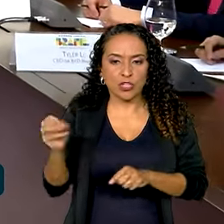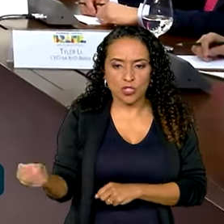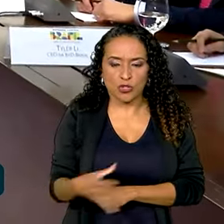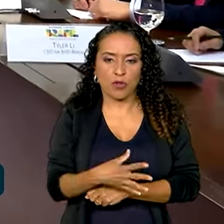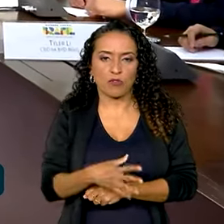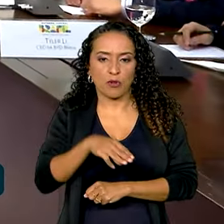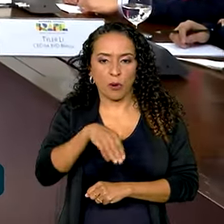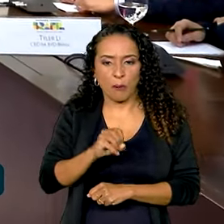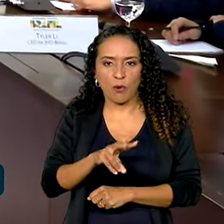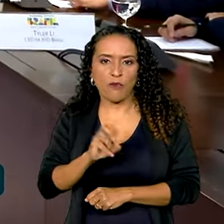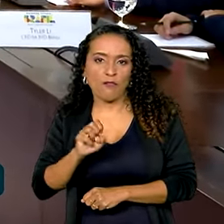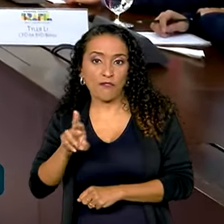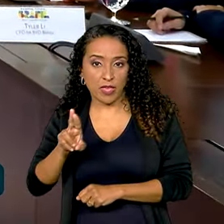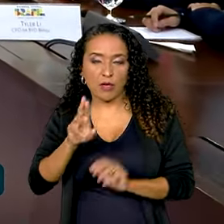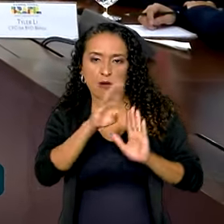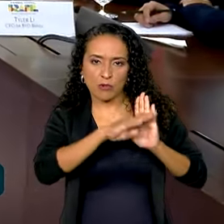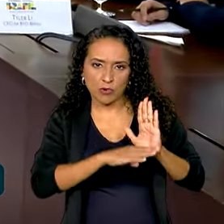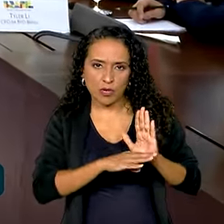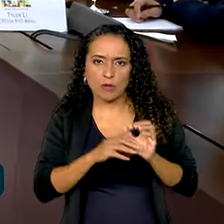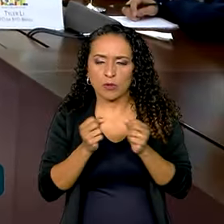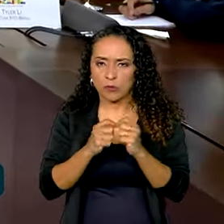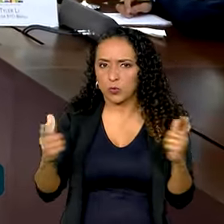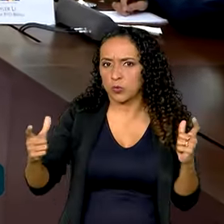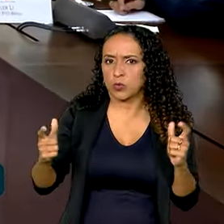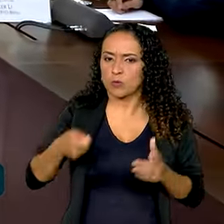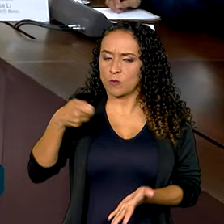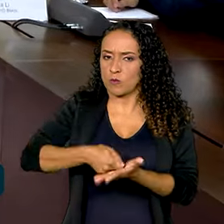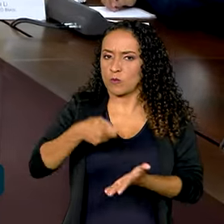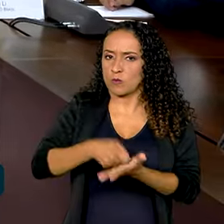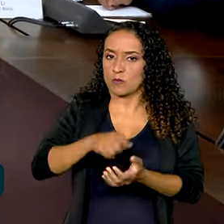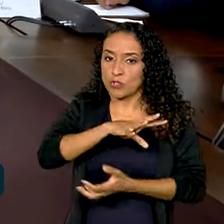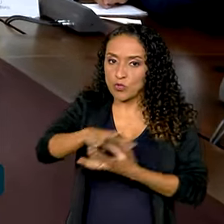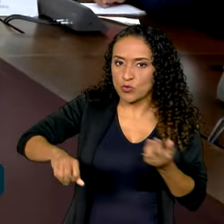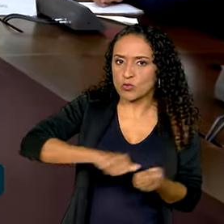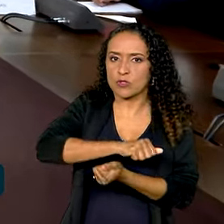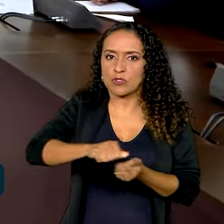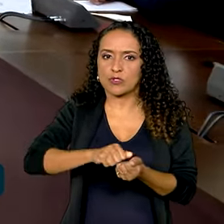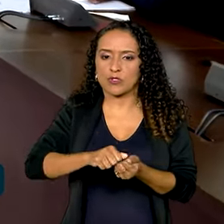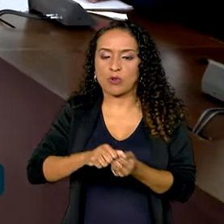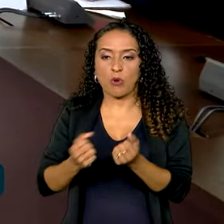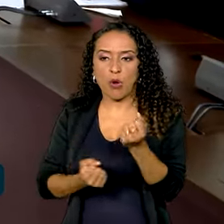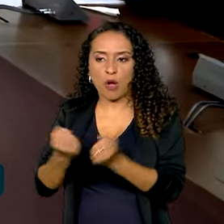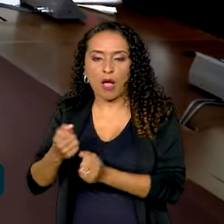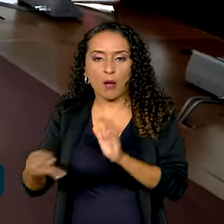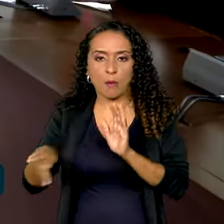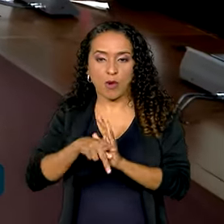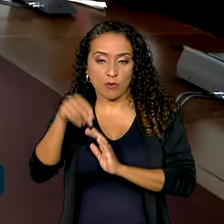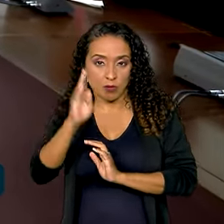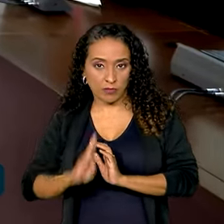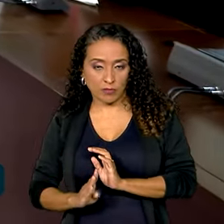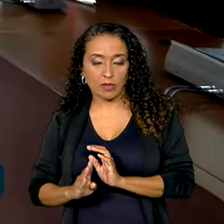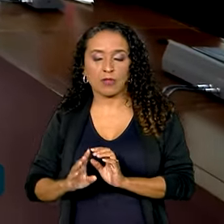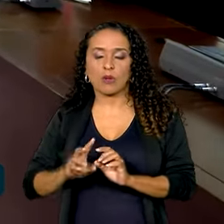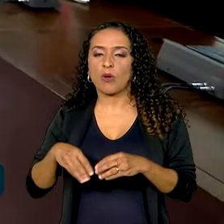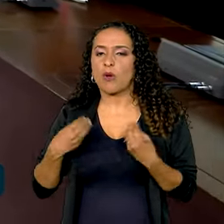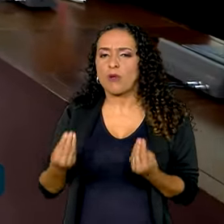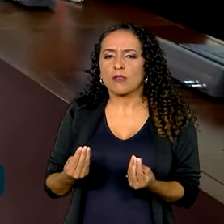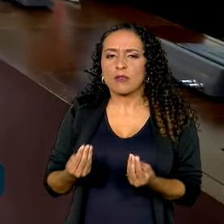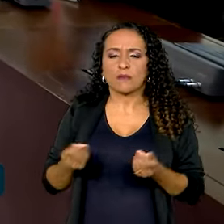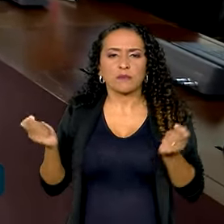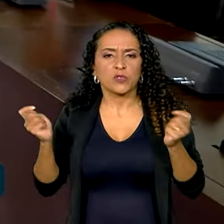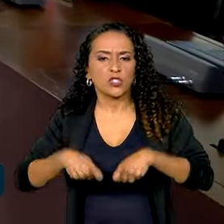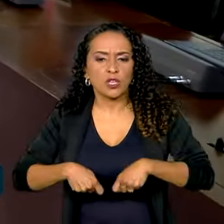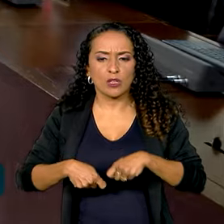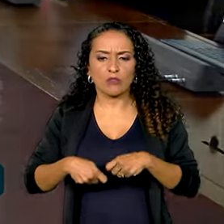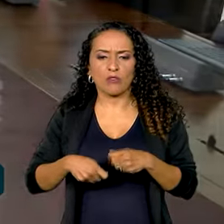MOVER. O programa ampliou as exigências de sustentabilidade para a frota automotiva nacional, de forma a viabilizar a